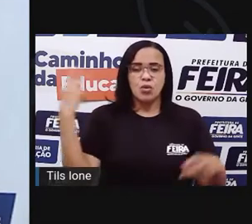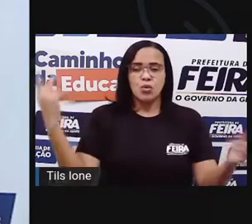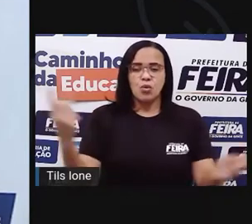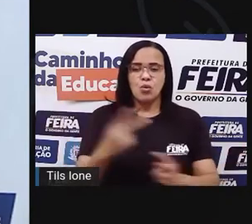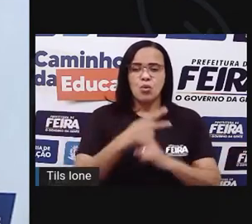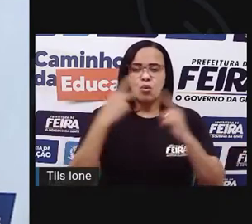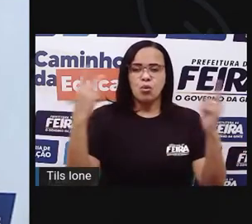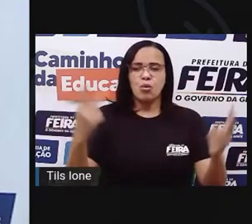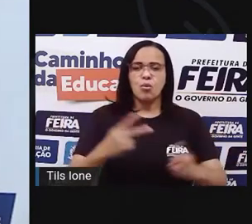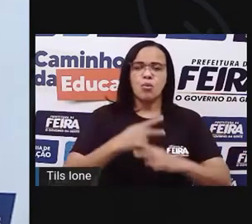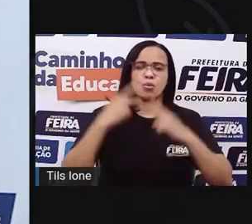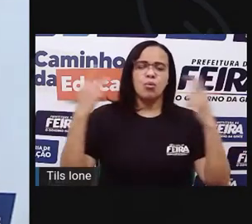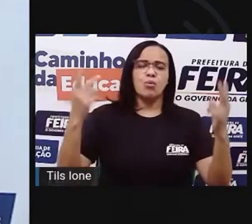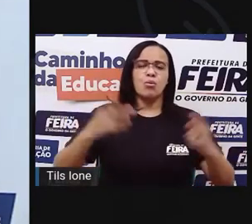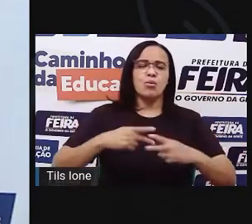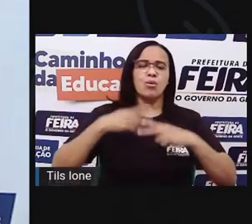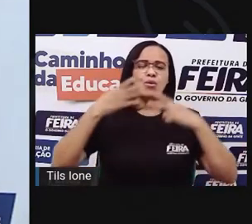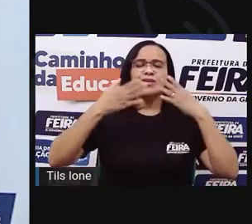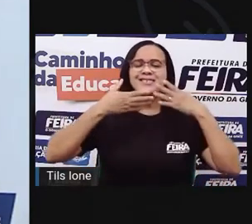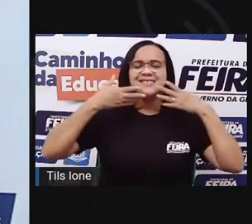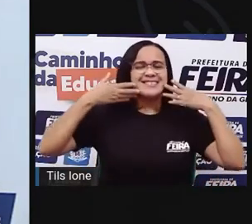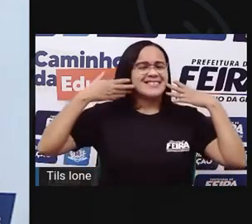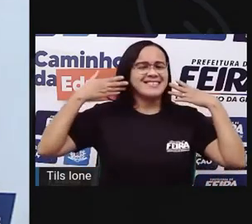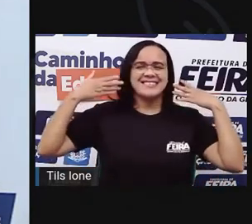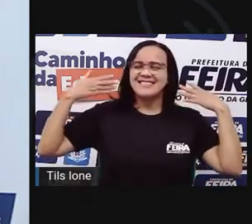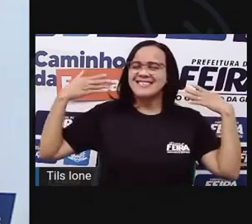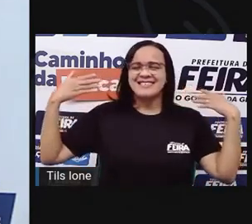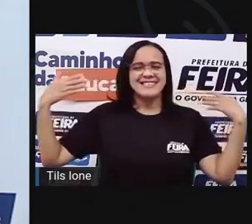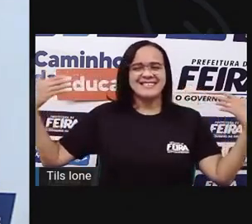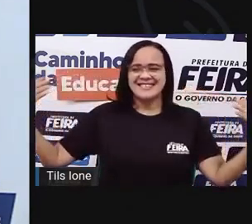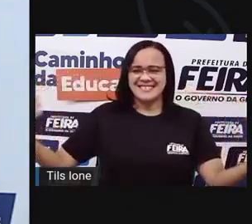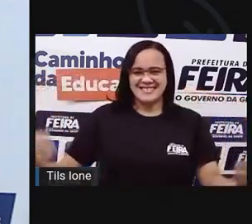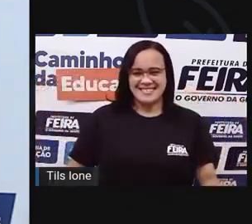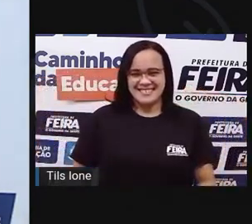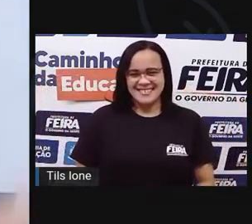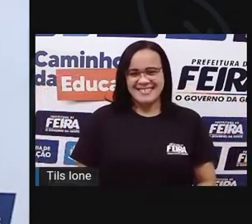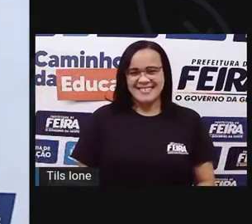A felicidade era